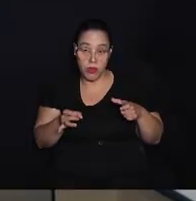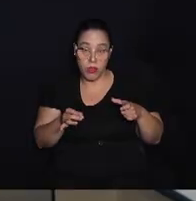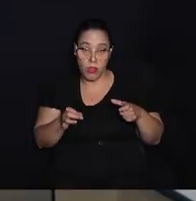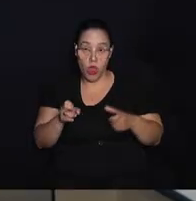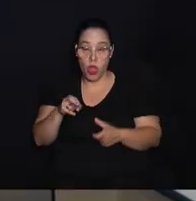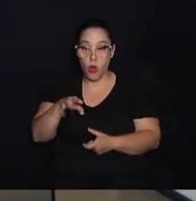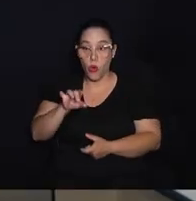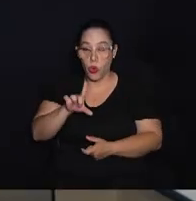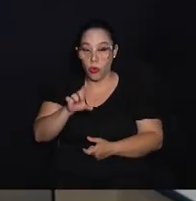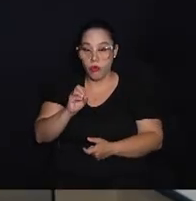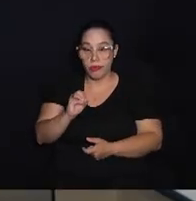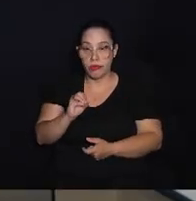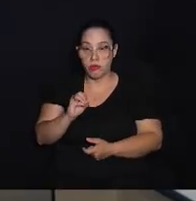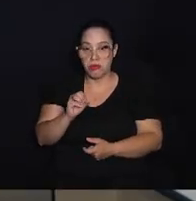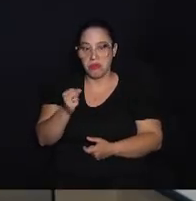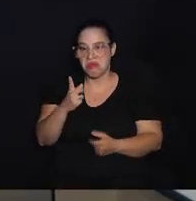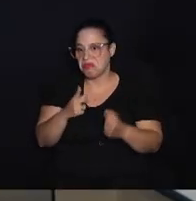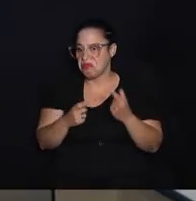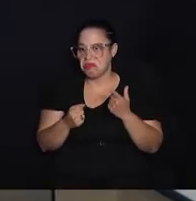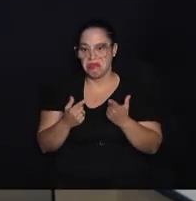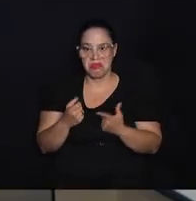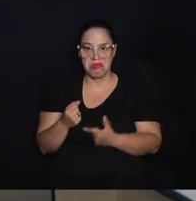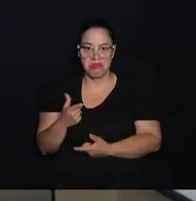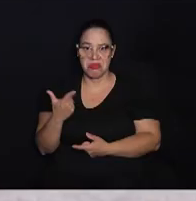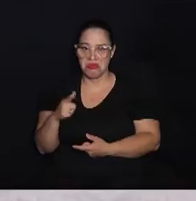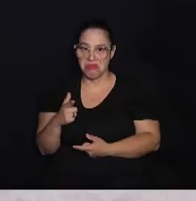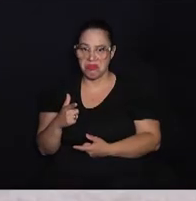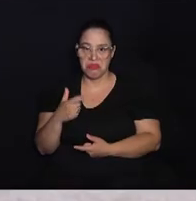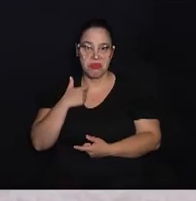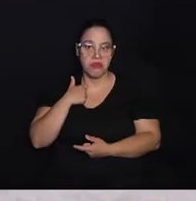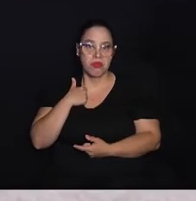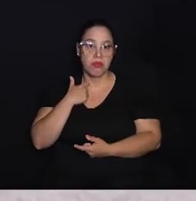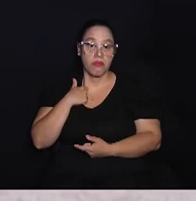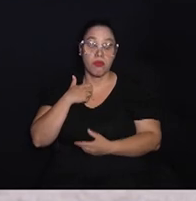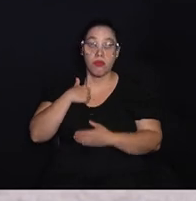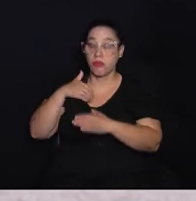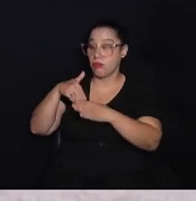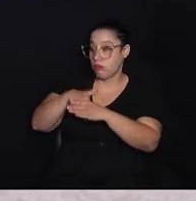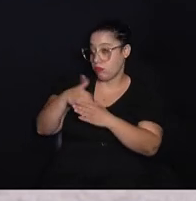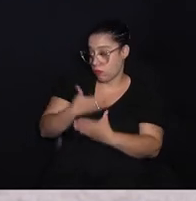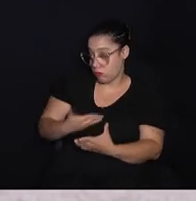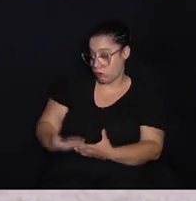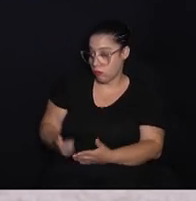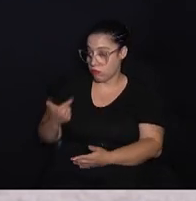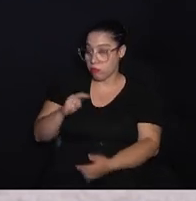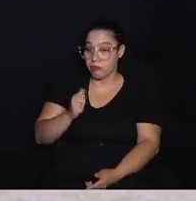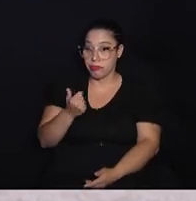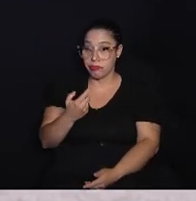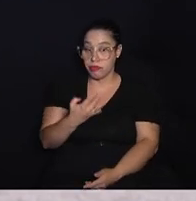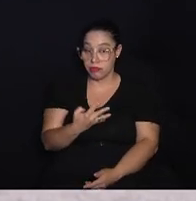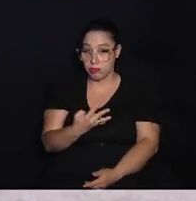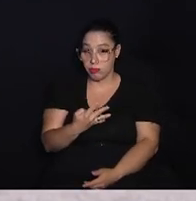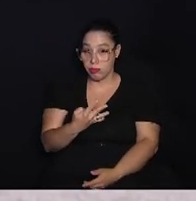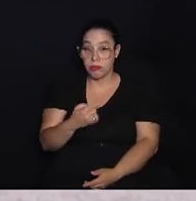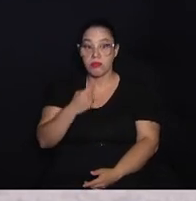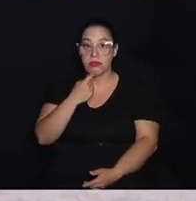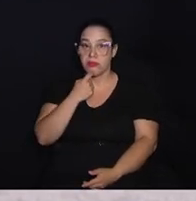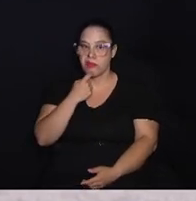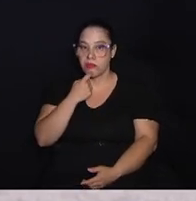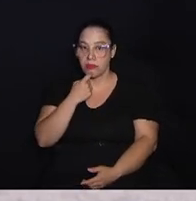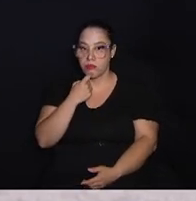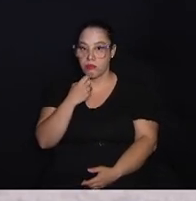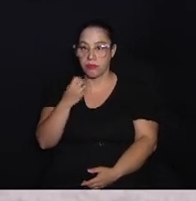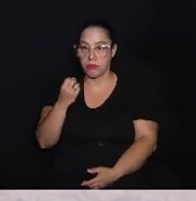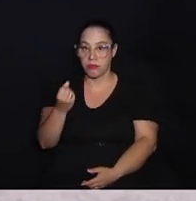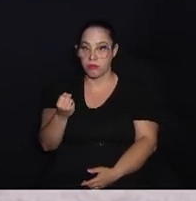nulo é só digitar algum número que não pertence a nenhum candidato. Nas eleições municipais de 2024, Campinas conta com